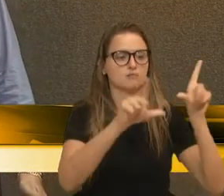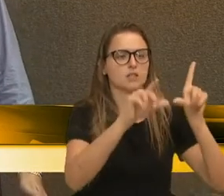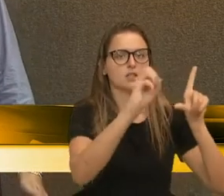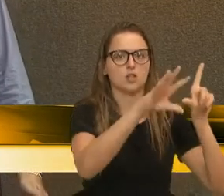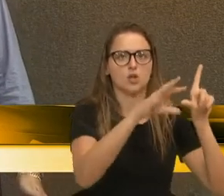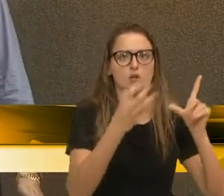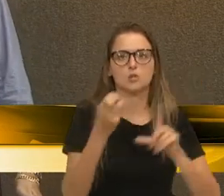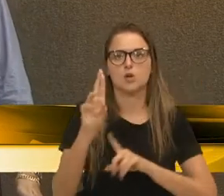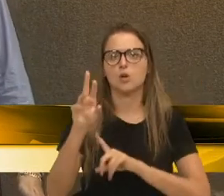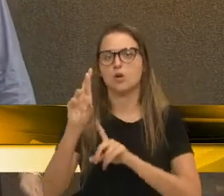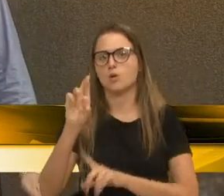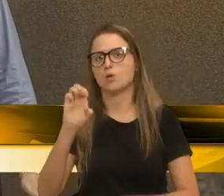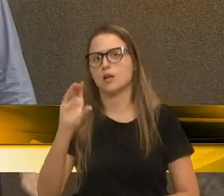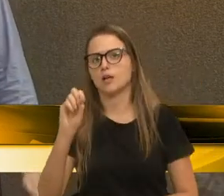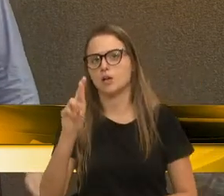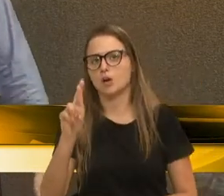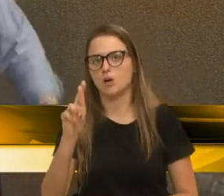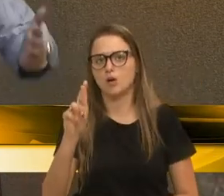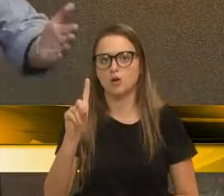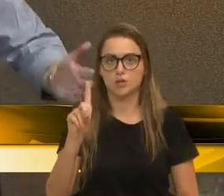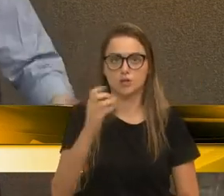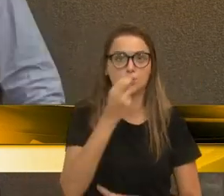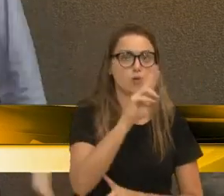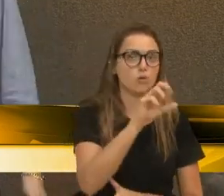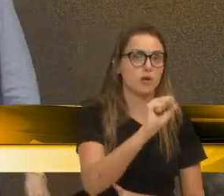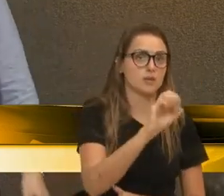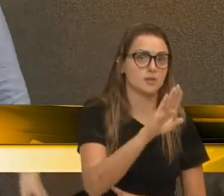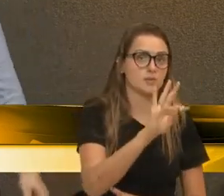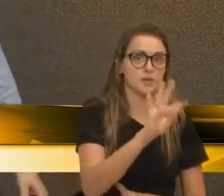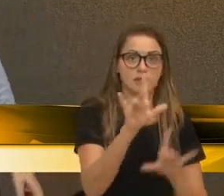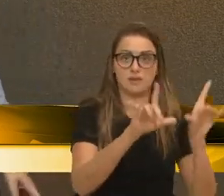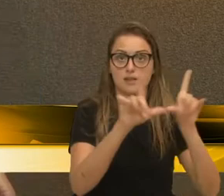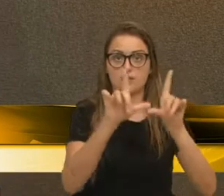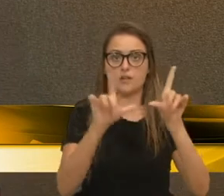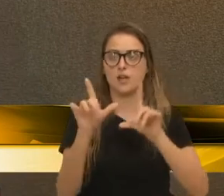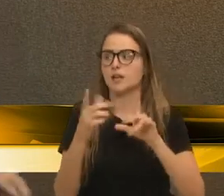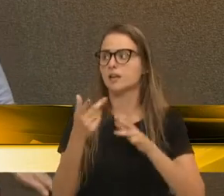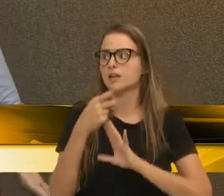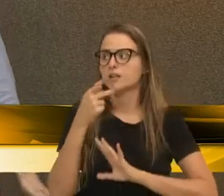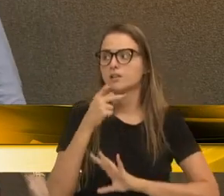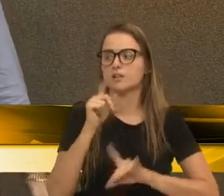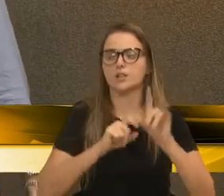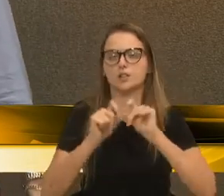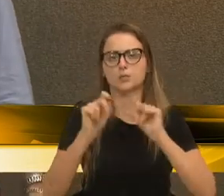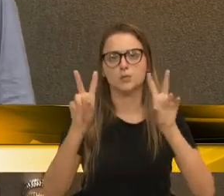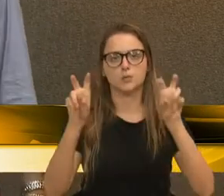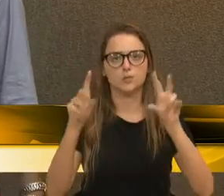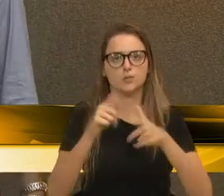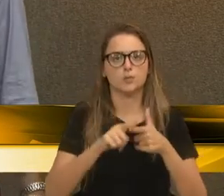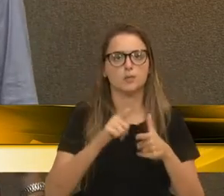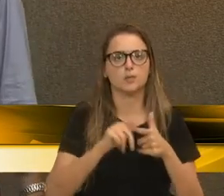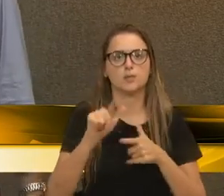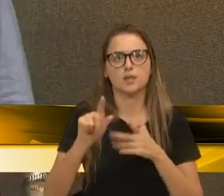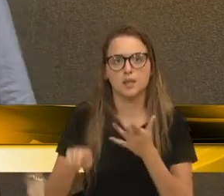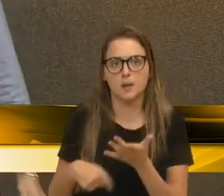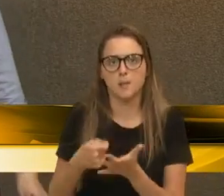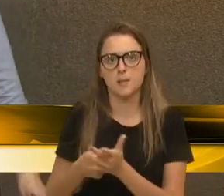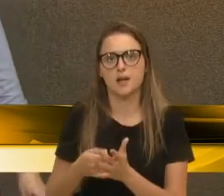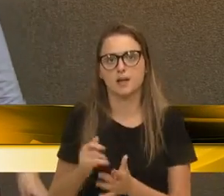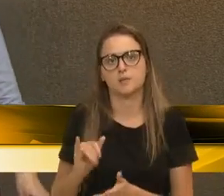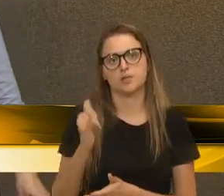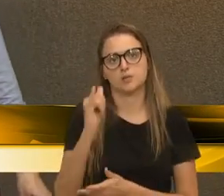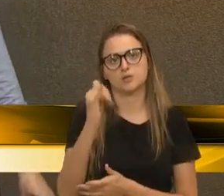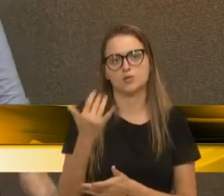Rede Record, na SBT, onde se fala sobre o problema principal do Brasil, que é o pagamento dos juros,